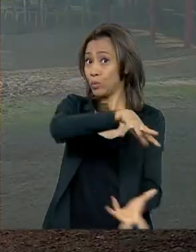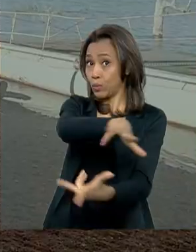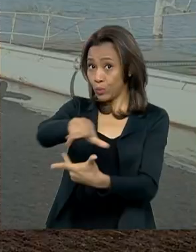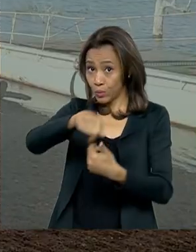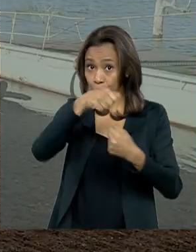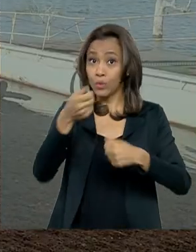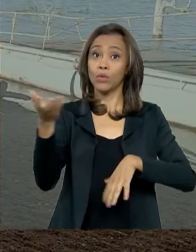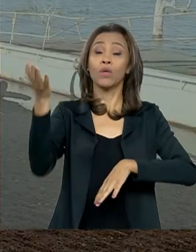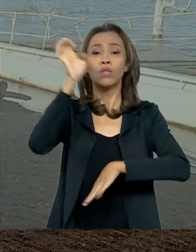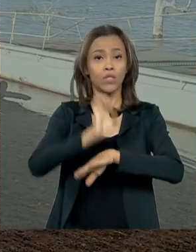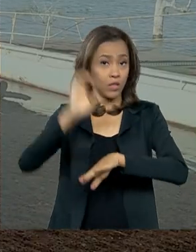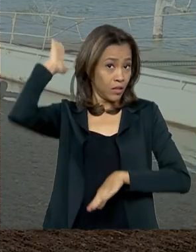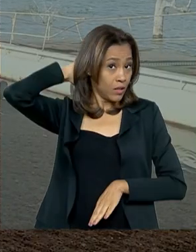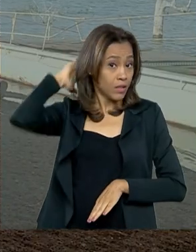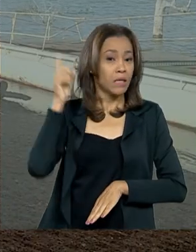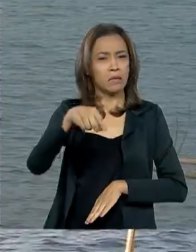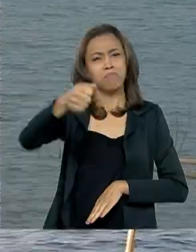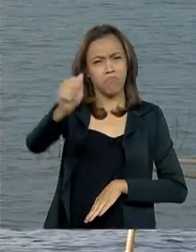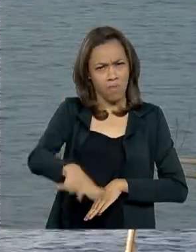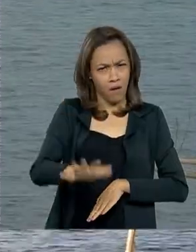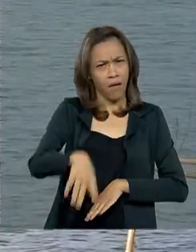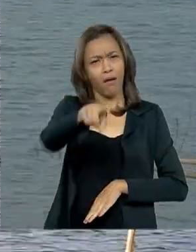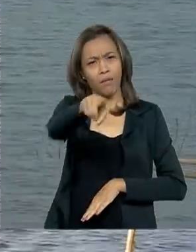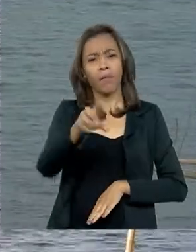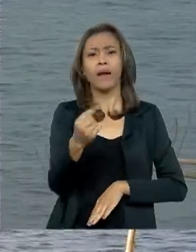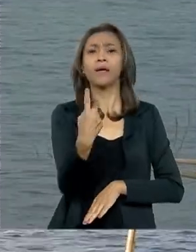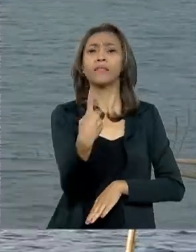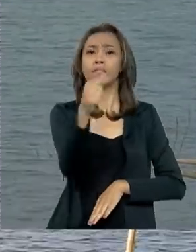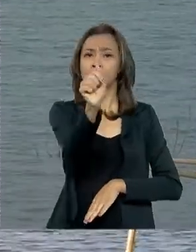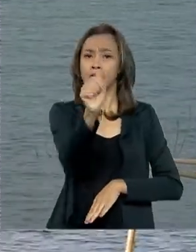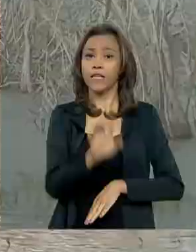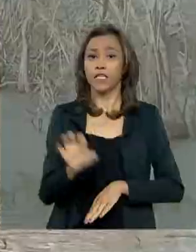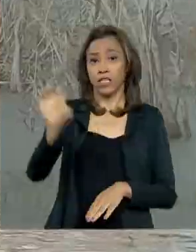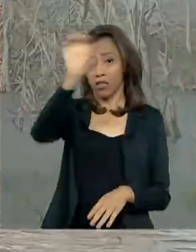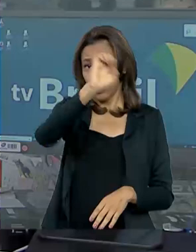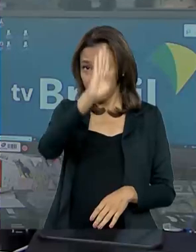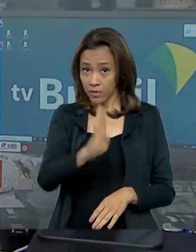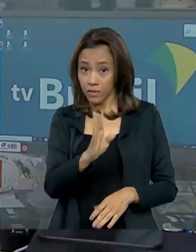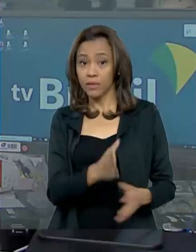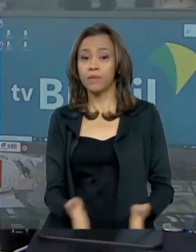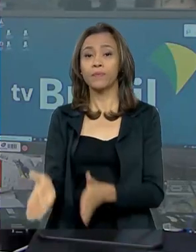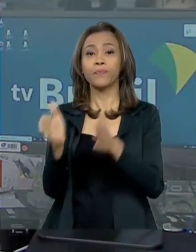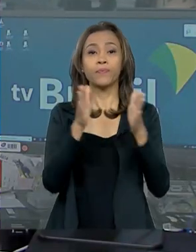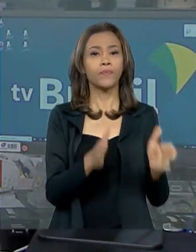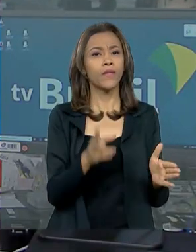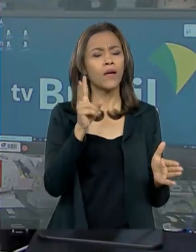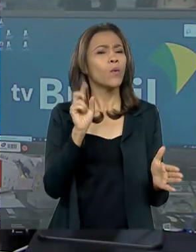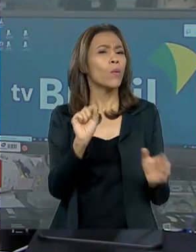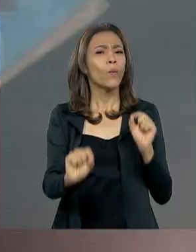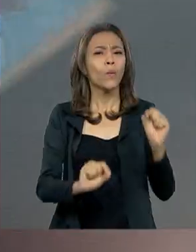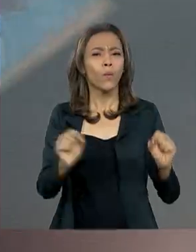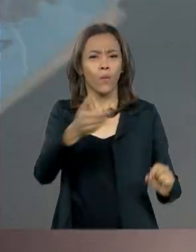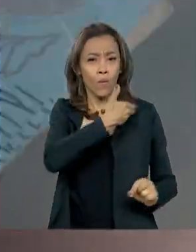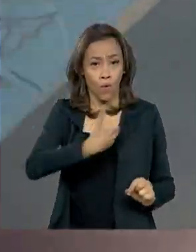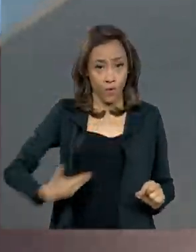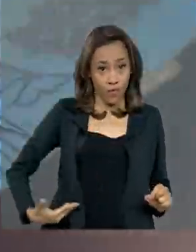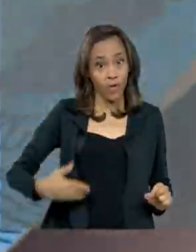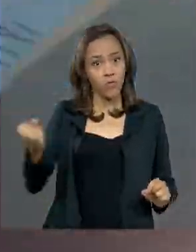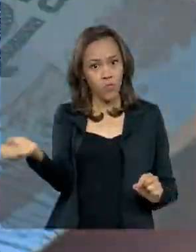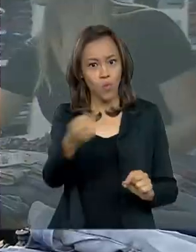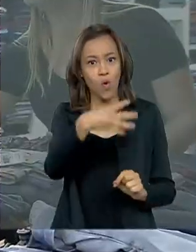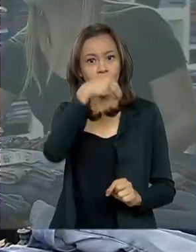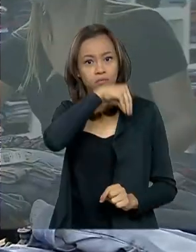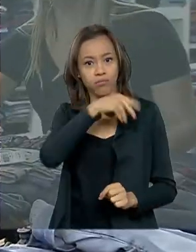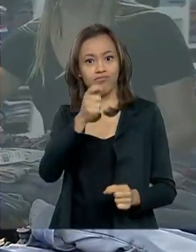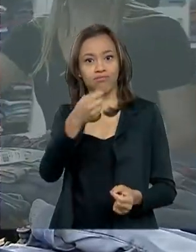energia limpa, renovável e mais barata para 17 estados brasileiros. E veja também, o governo define novo salário